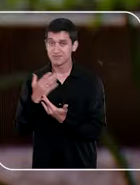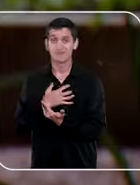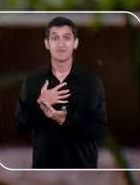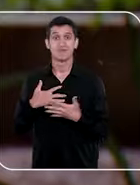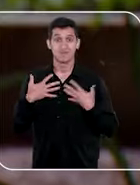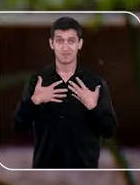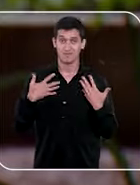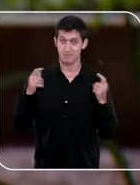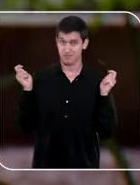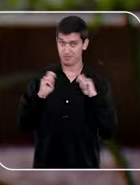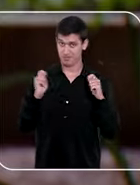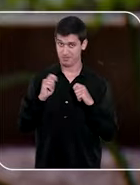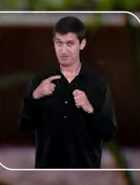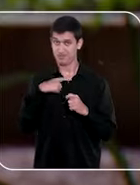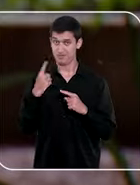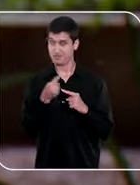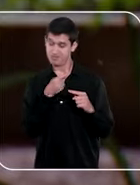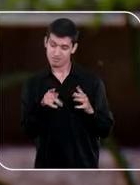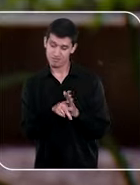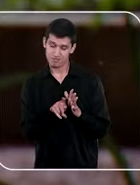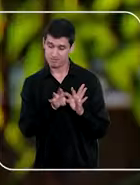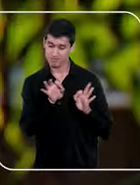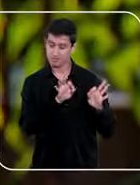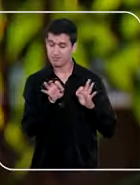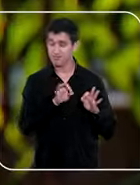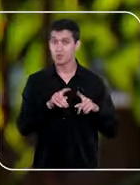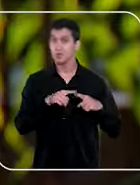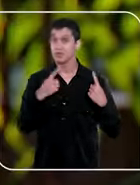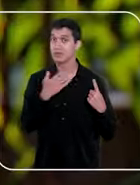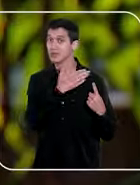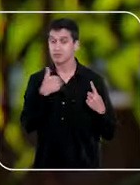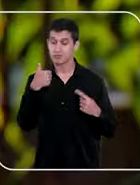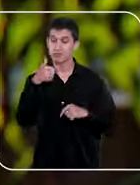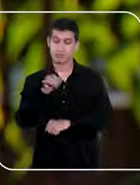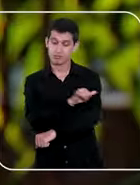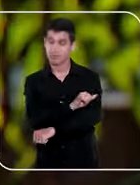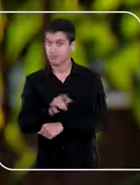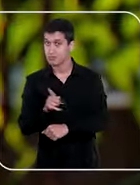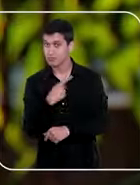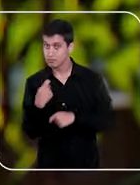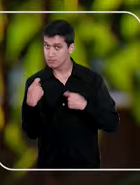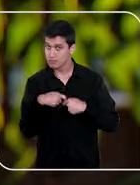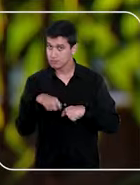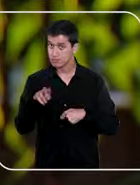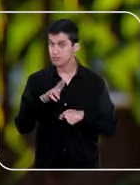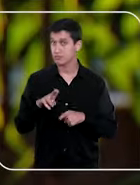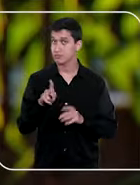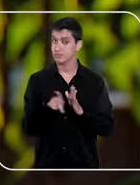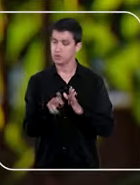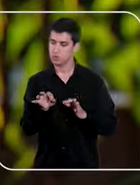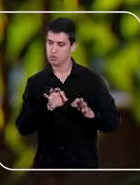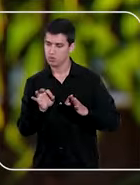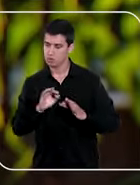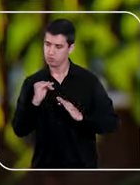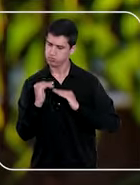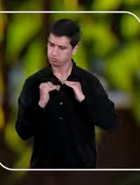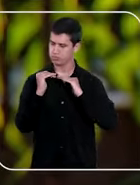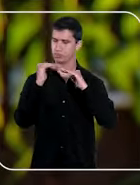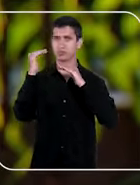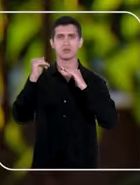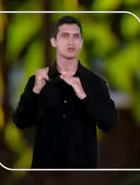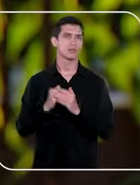vendo que a possibilidade do tribunal avançar em termos de planejamento, quais são as melhores estratégias que a gente deve usar para fazer a organização evoluir.